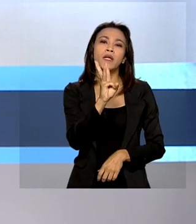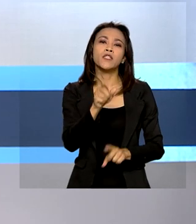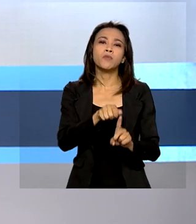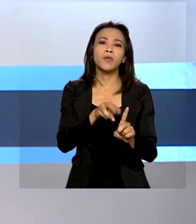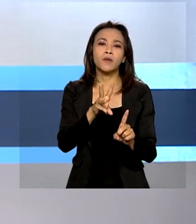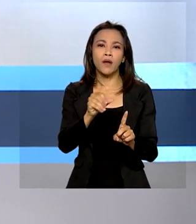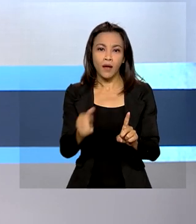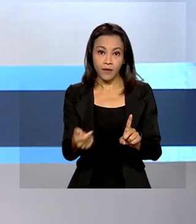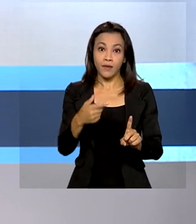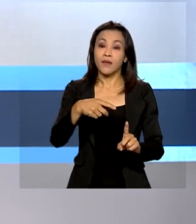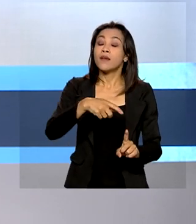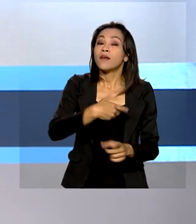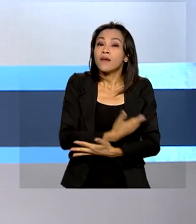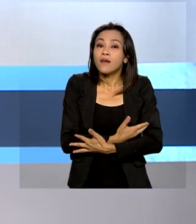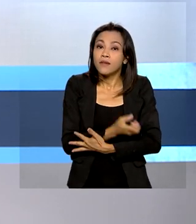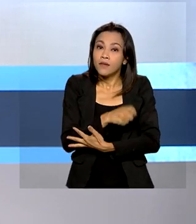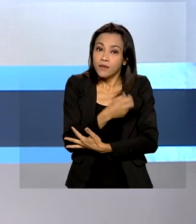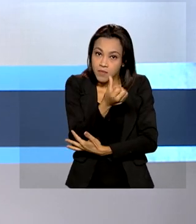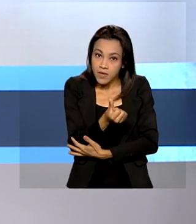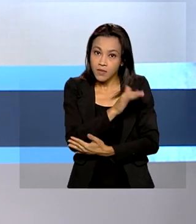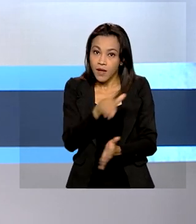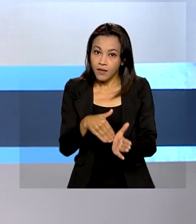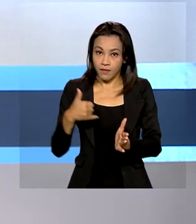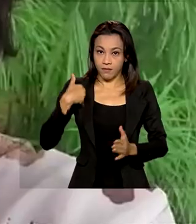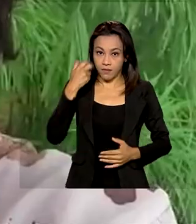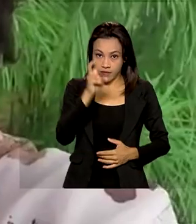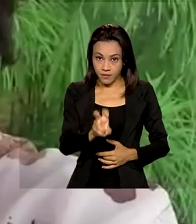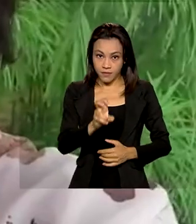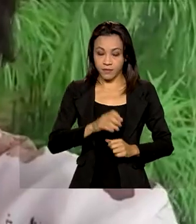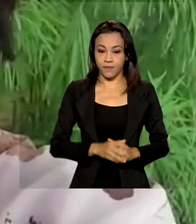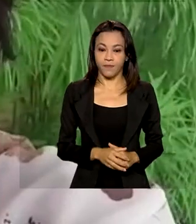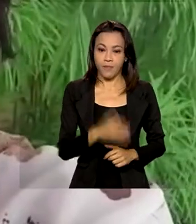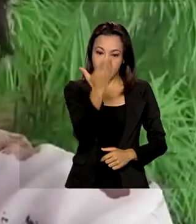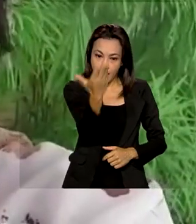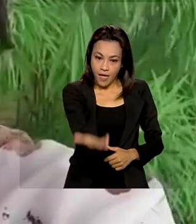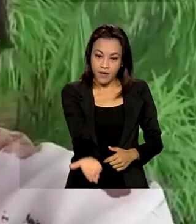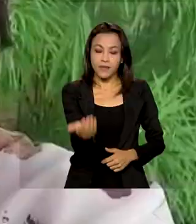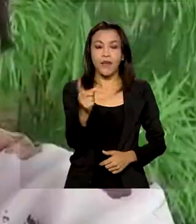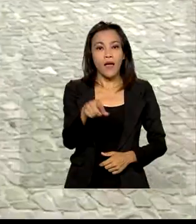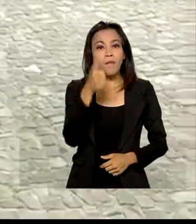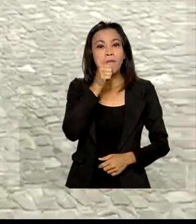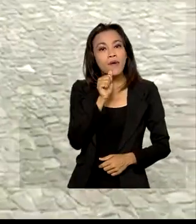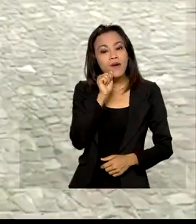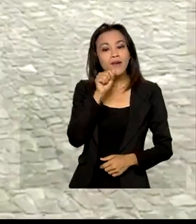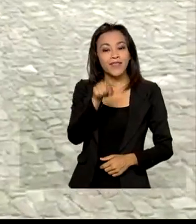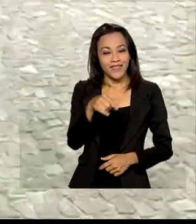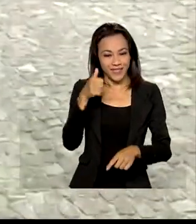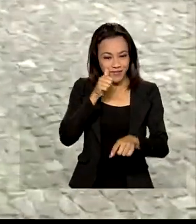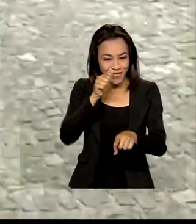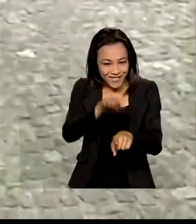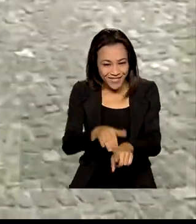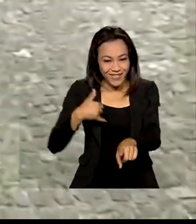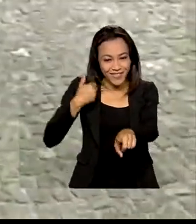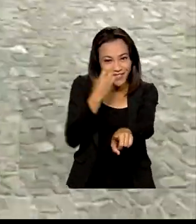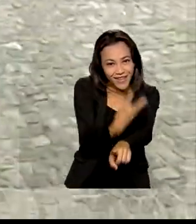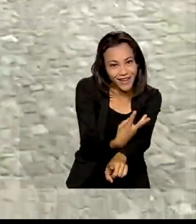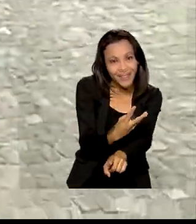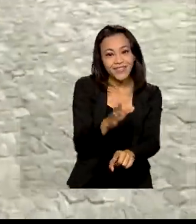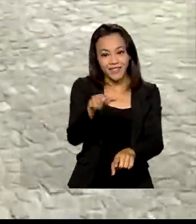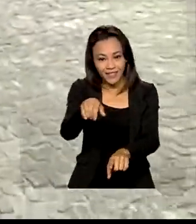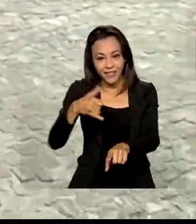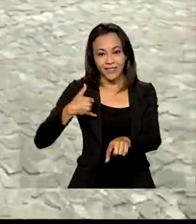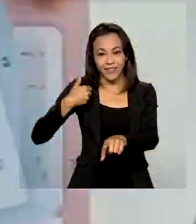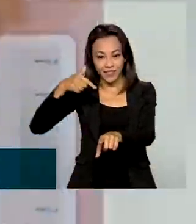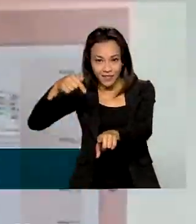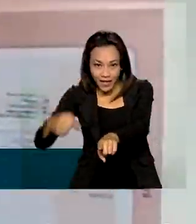6 meses e 5 anos incompletos. Thaís é mãe da Carolina, de 3 anos, e do Leonardo, de 7